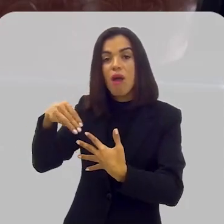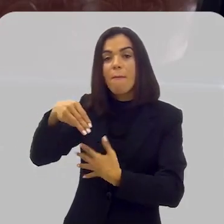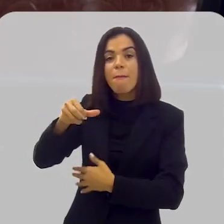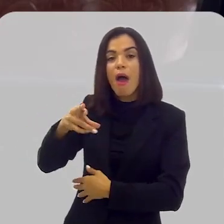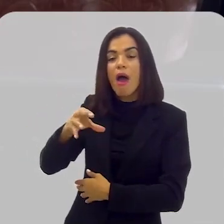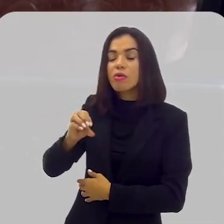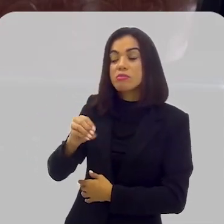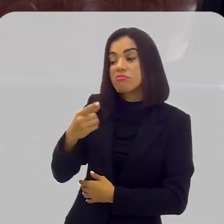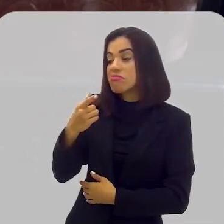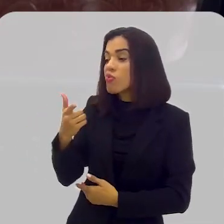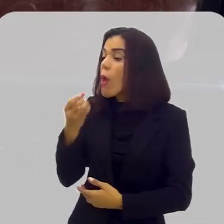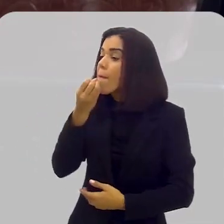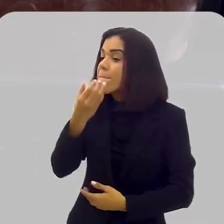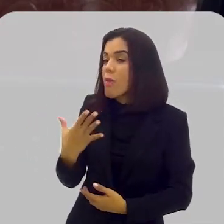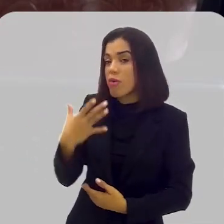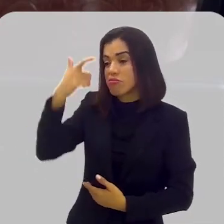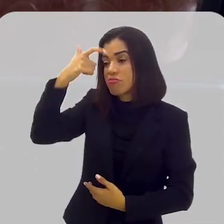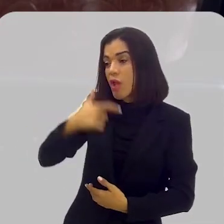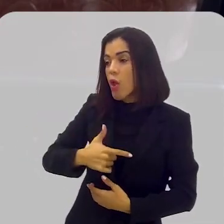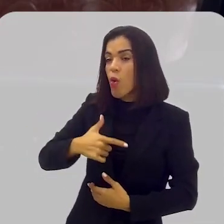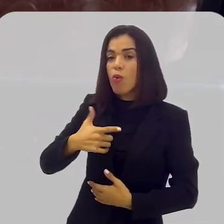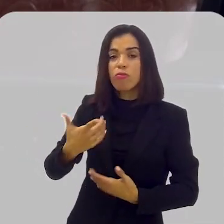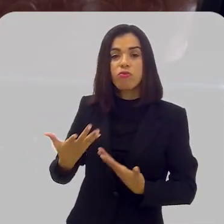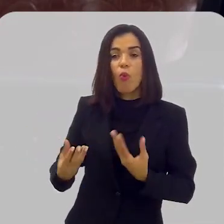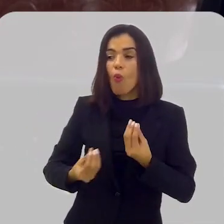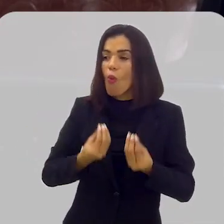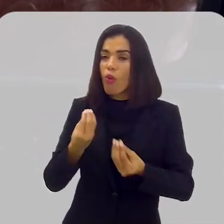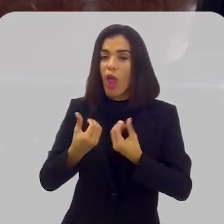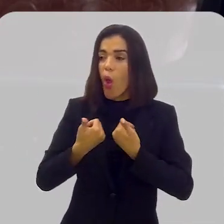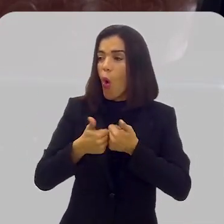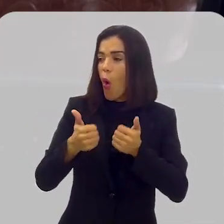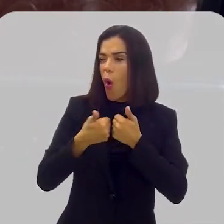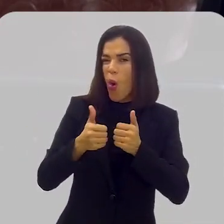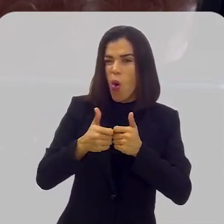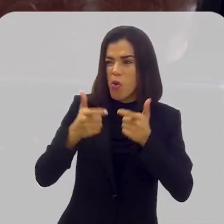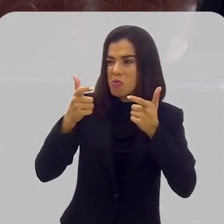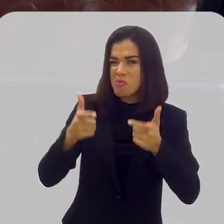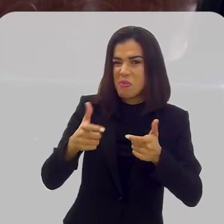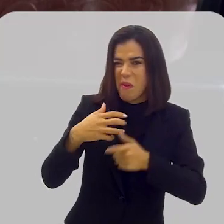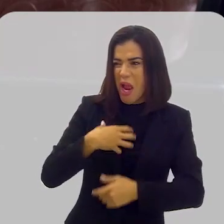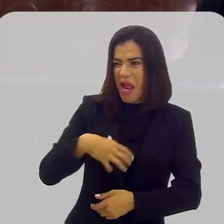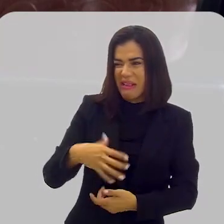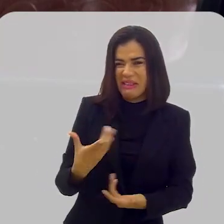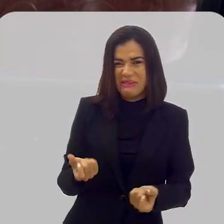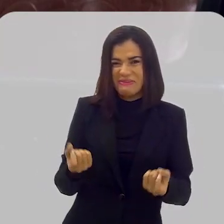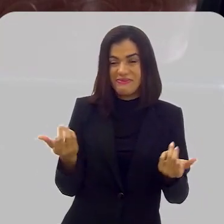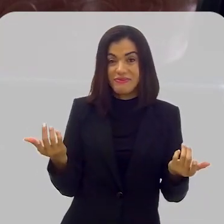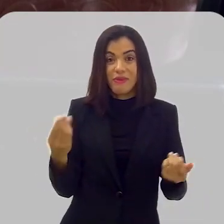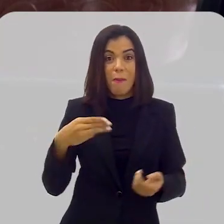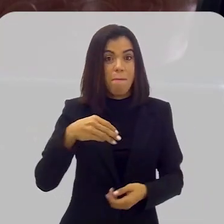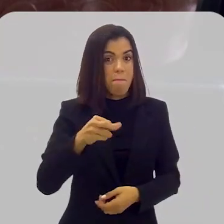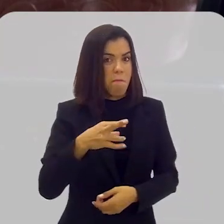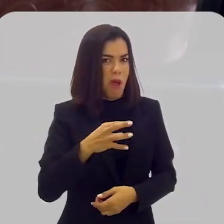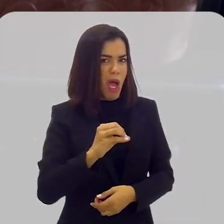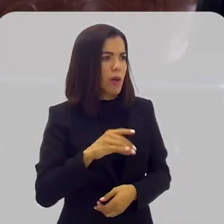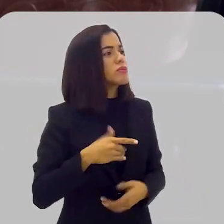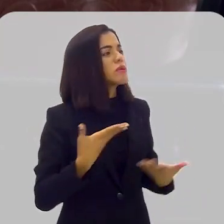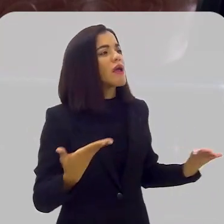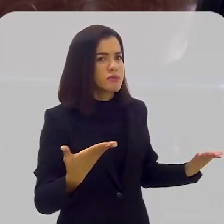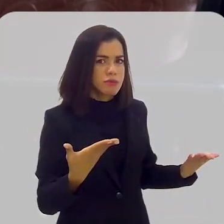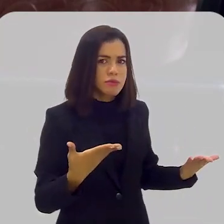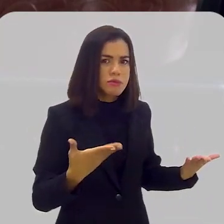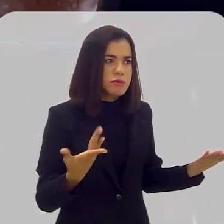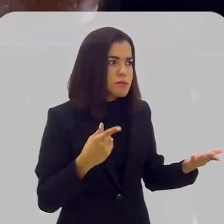disse o seguinte, não fica bem para um homem na minha posição andar de ônibus na Bahia. E o Marighella